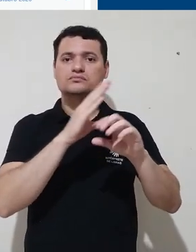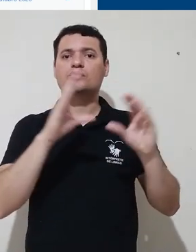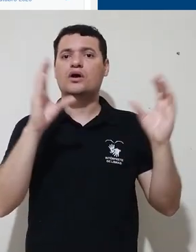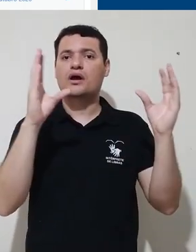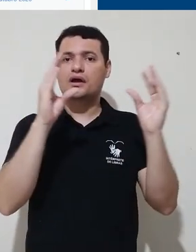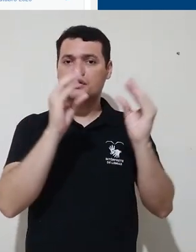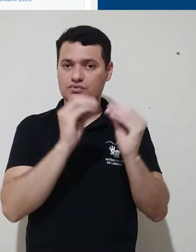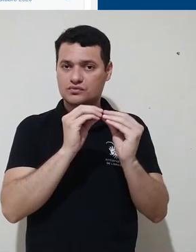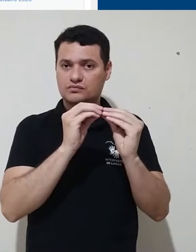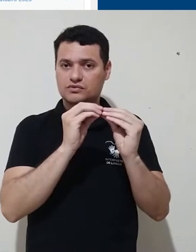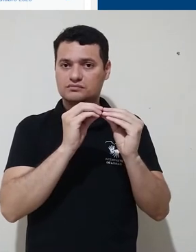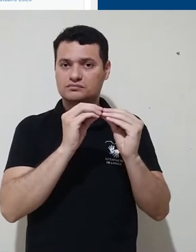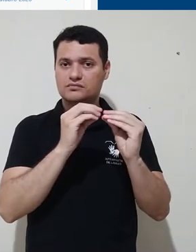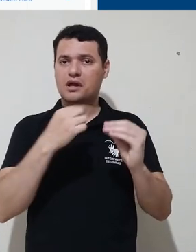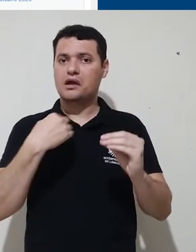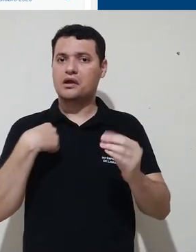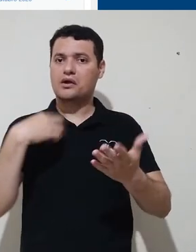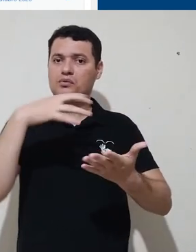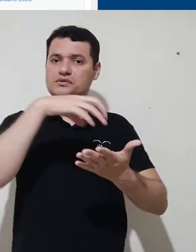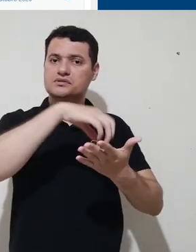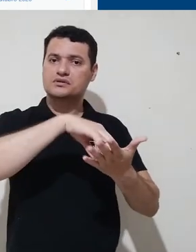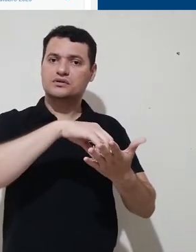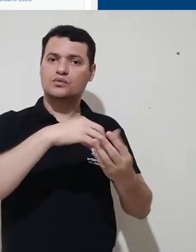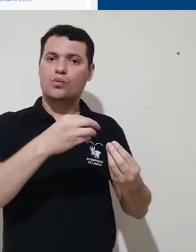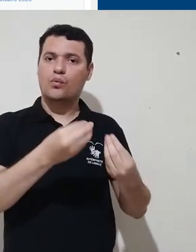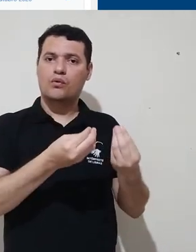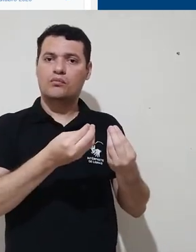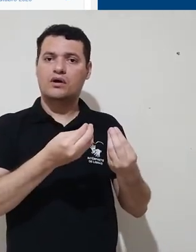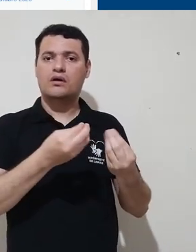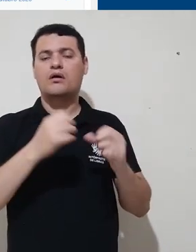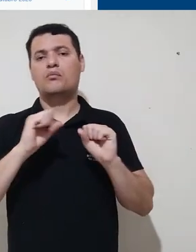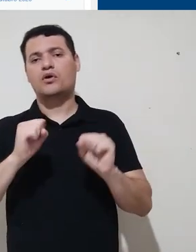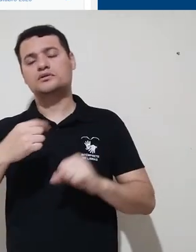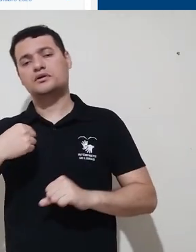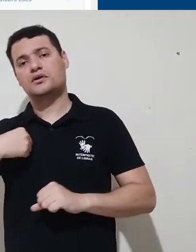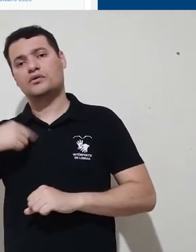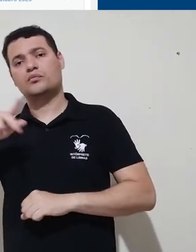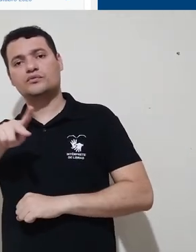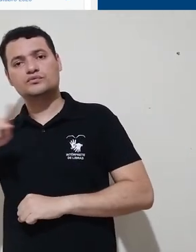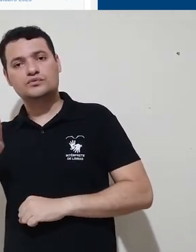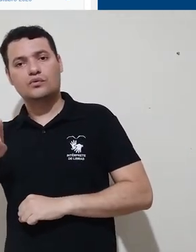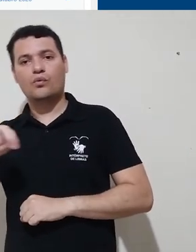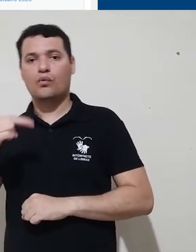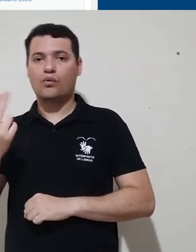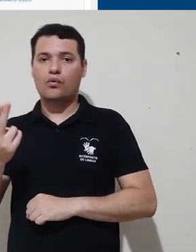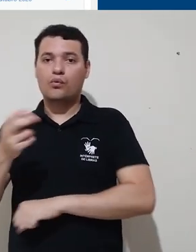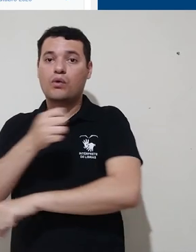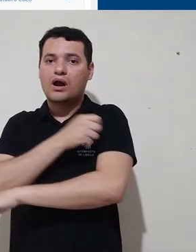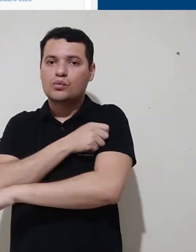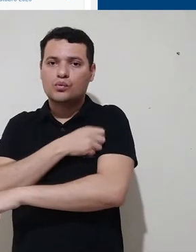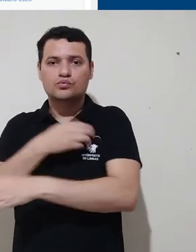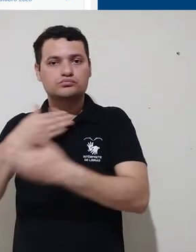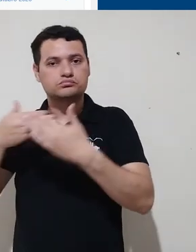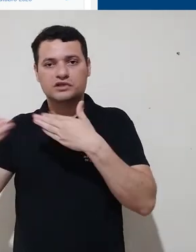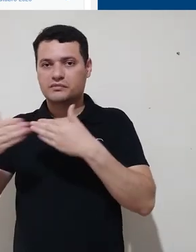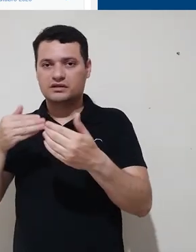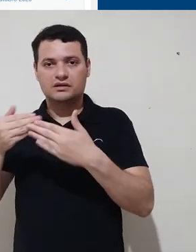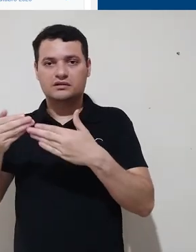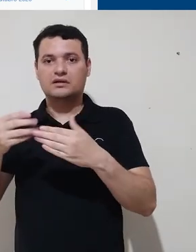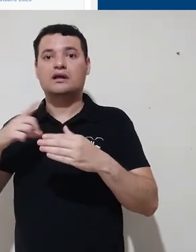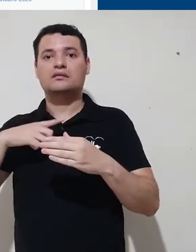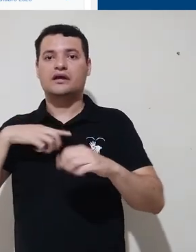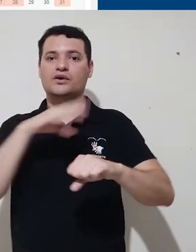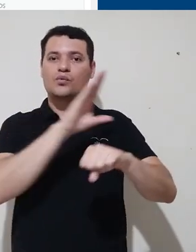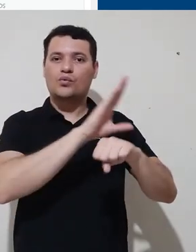resumo dos cursos nos quais eu estou inscrito, seja como professor,